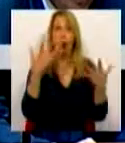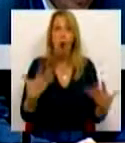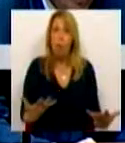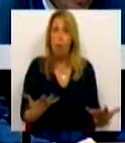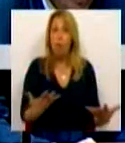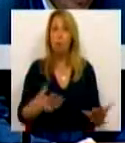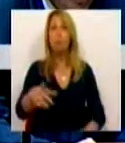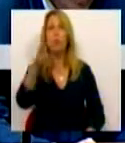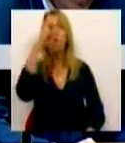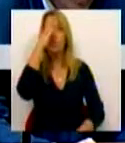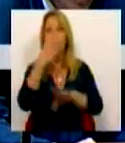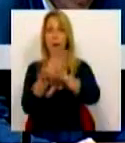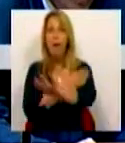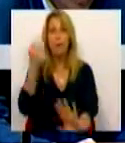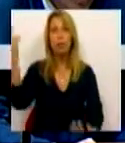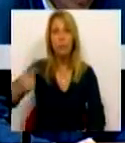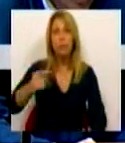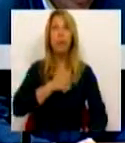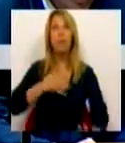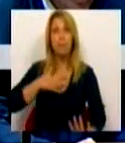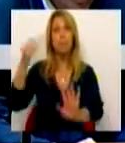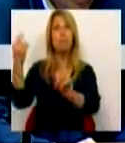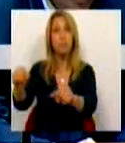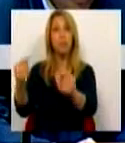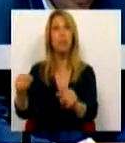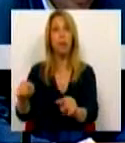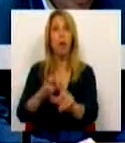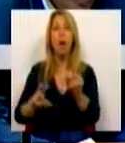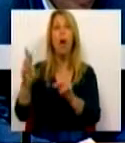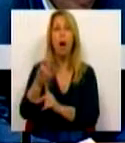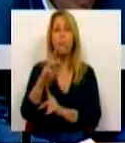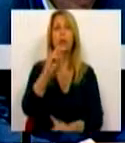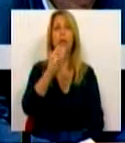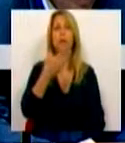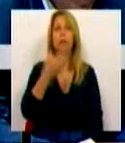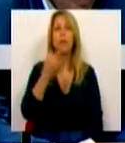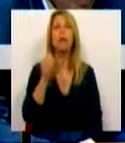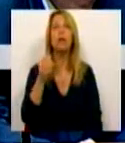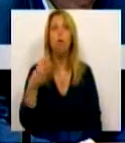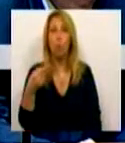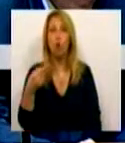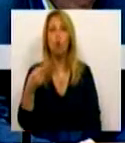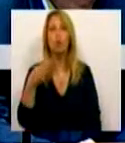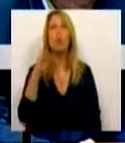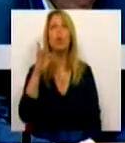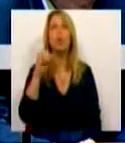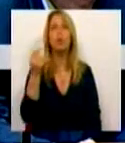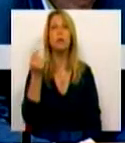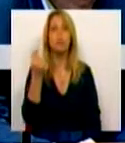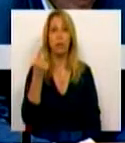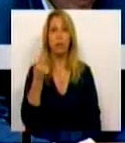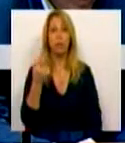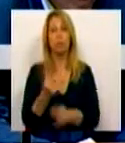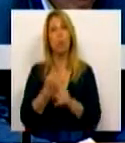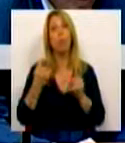o esforço que era exigido à empresa era um aumento de 37 euros e 40 cêntimos. Porque para além